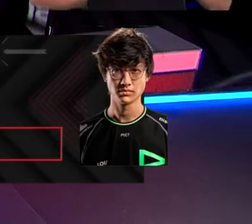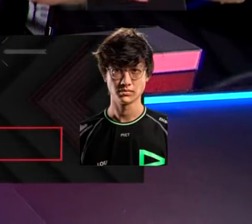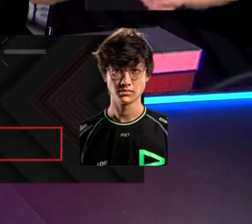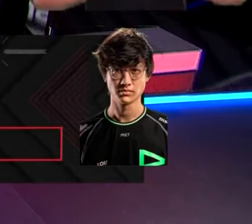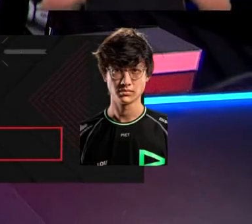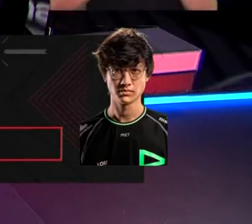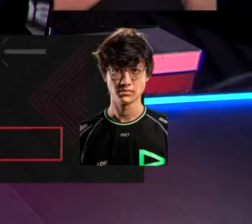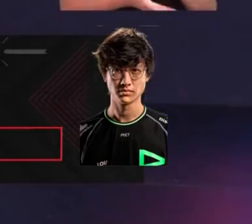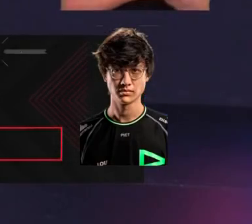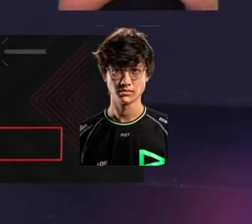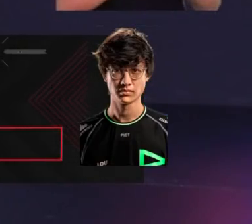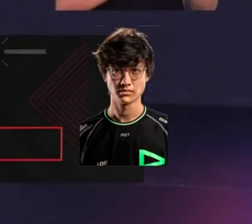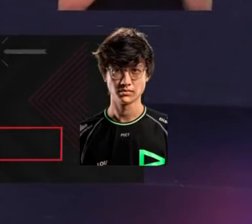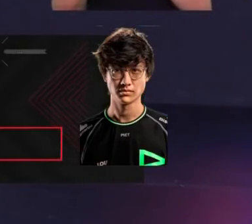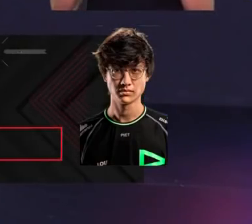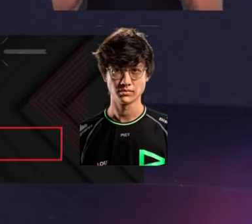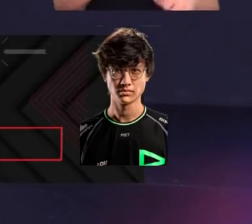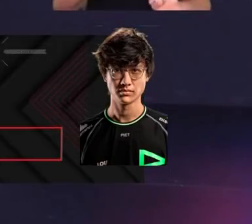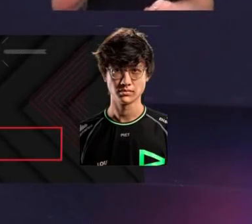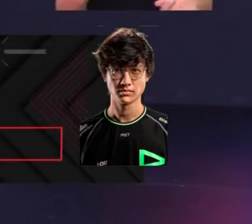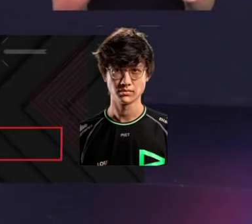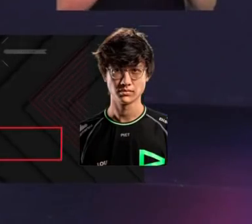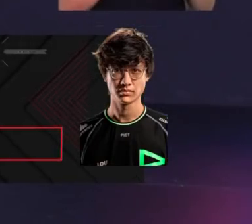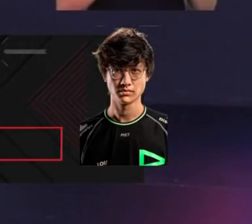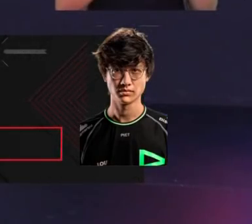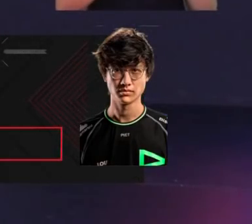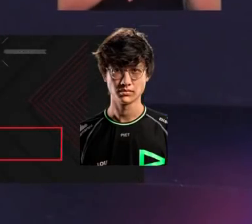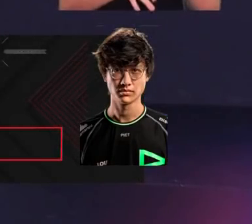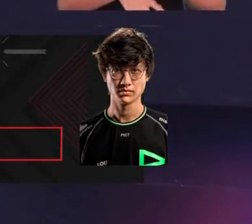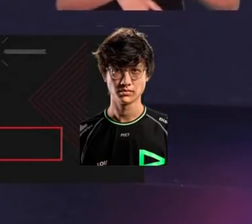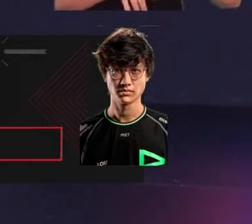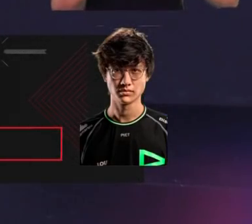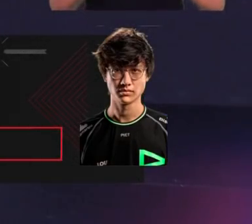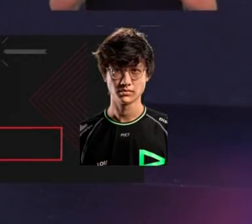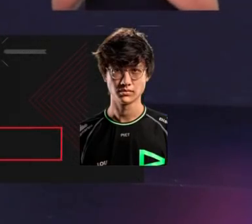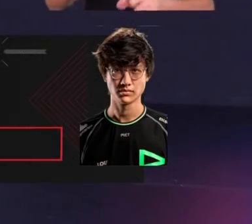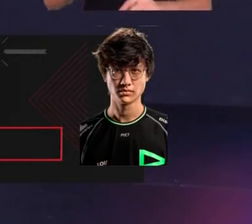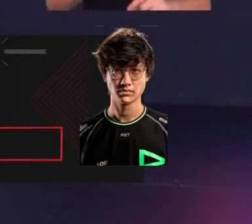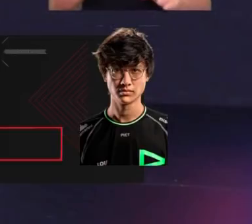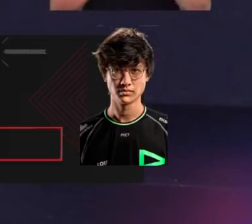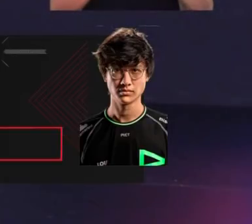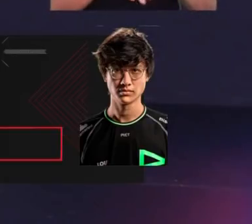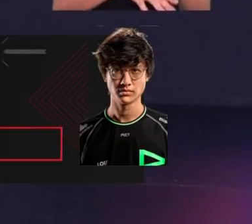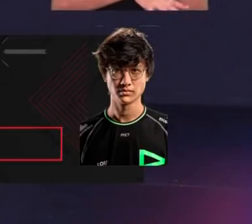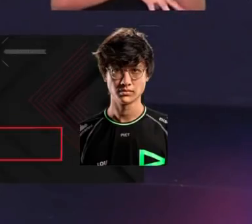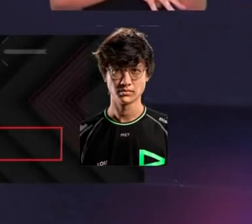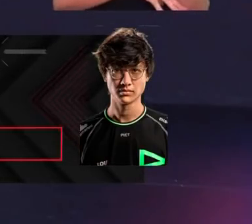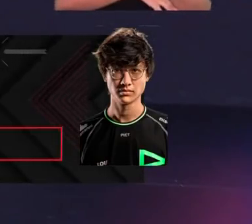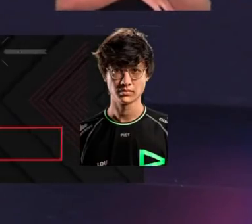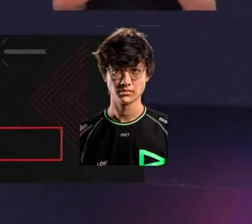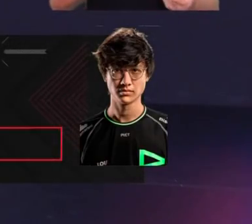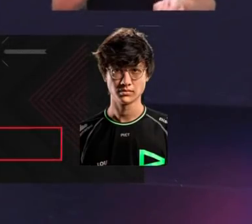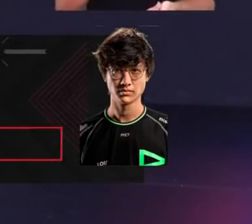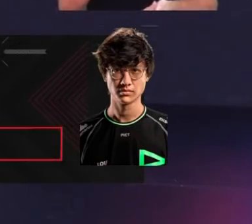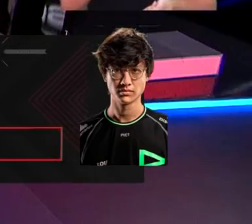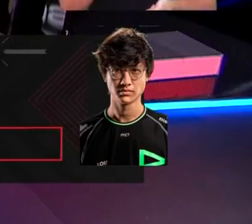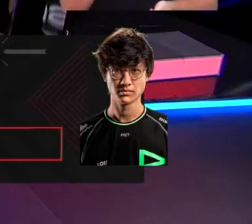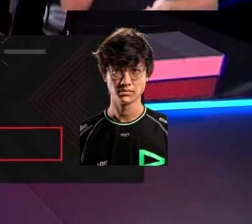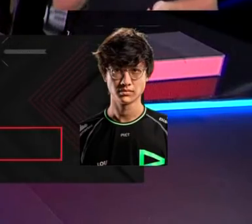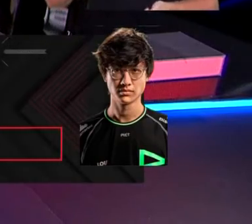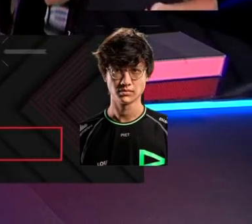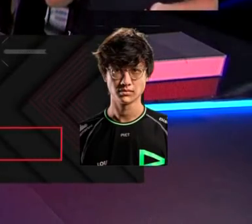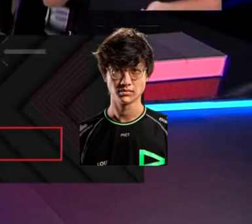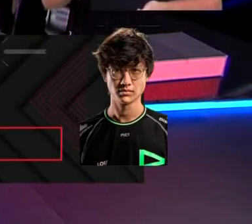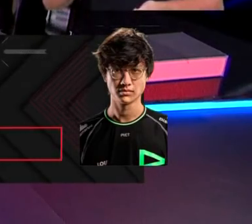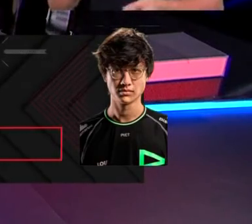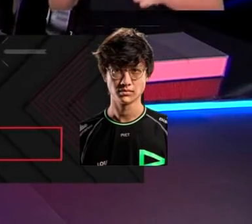aparecendo tanto na Jungle né Revolta e a gente vê muito ali sei lá na LC na própria LCK aparecendo muito na Selva e acho que é uma coisa que os times ainda tem que abrir o olho